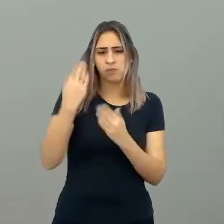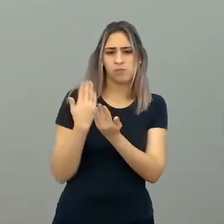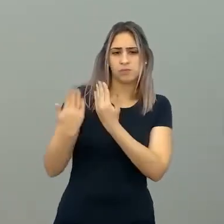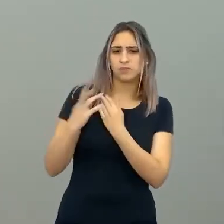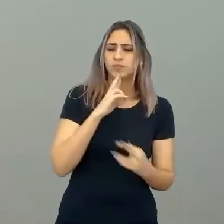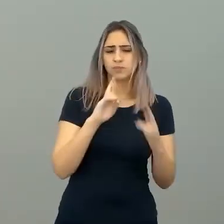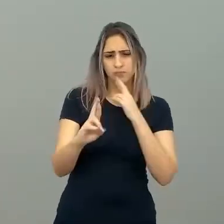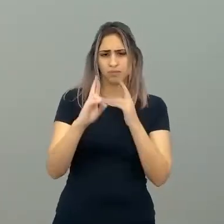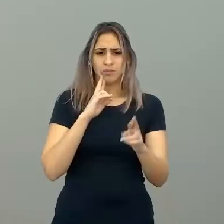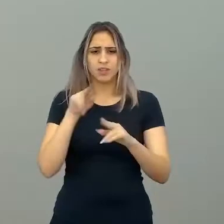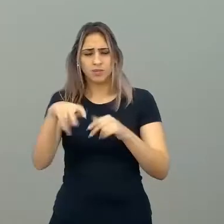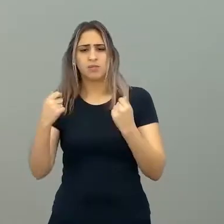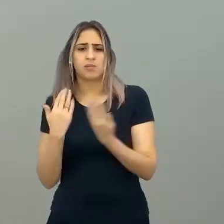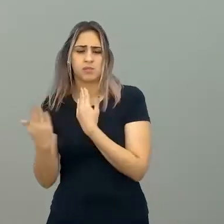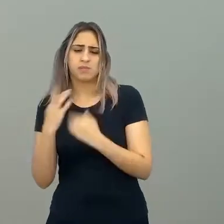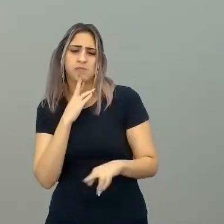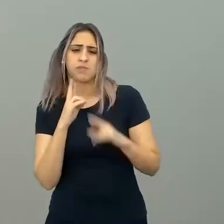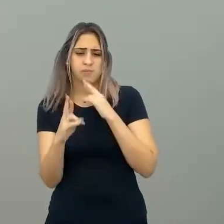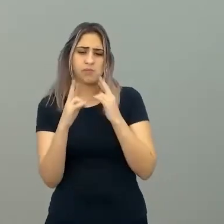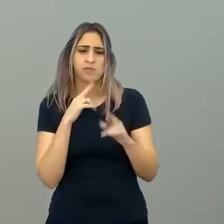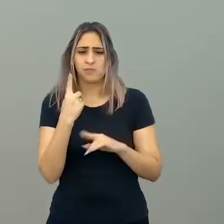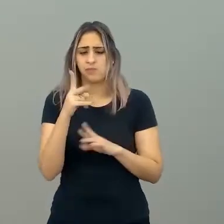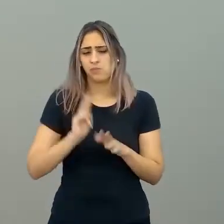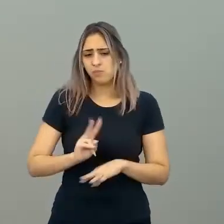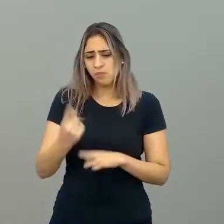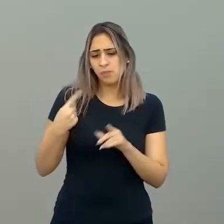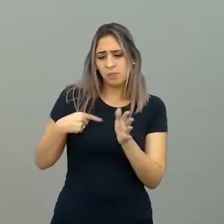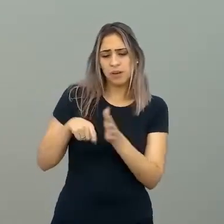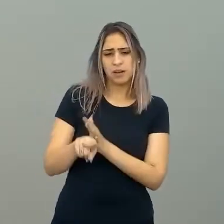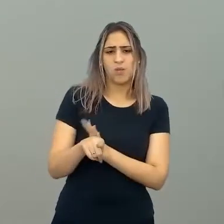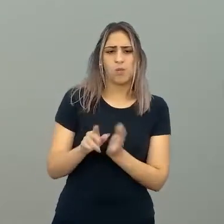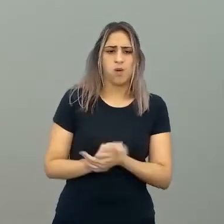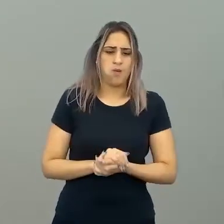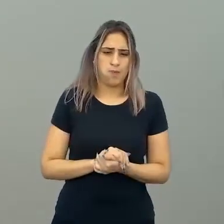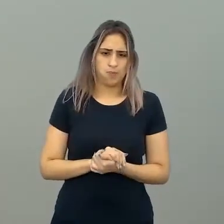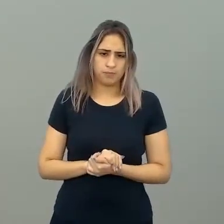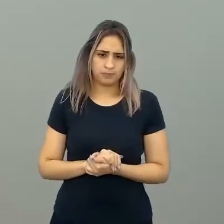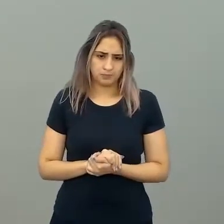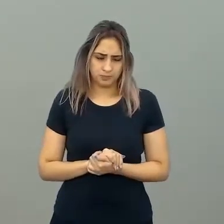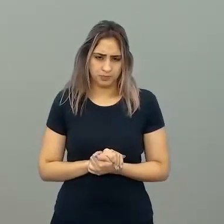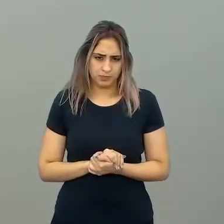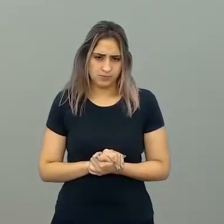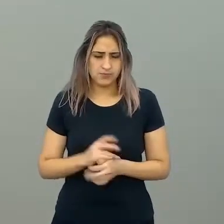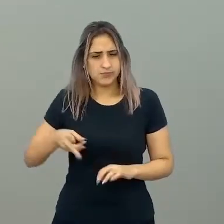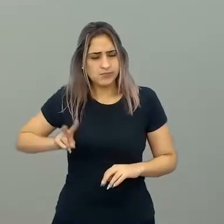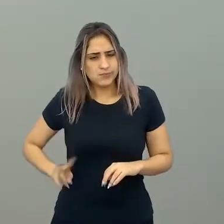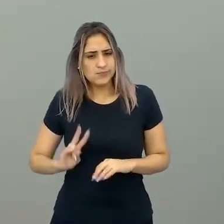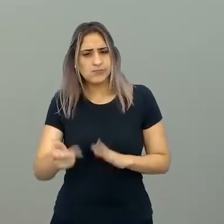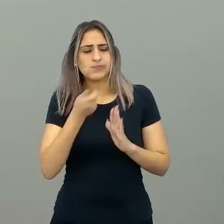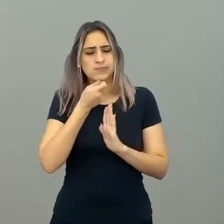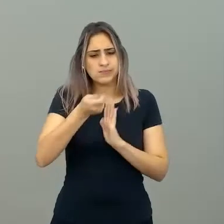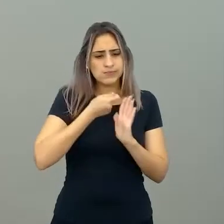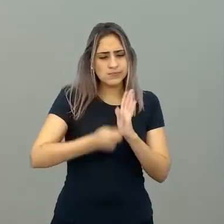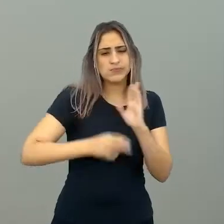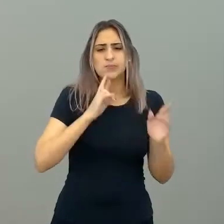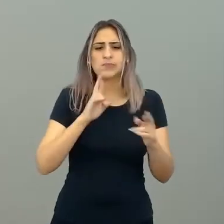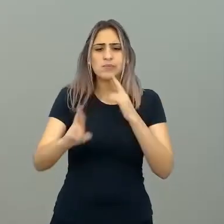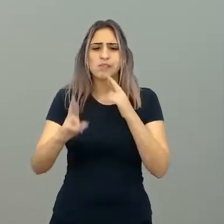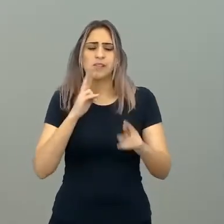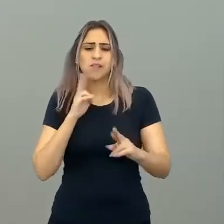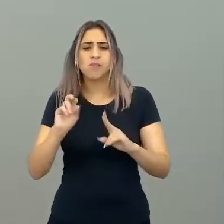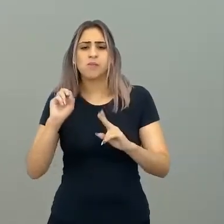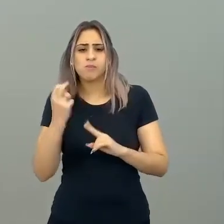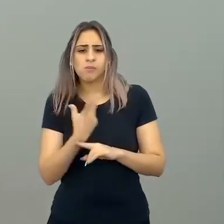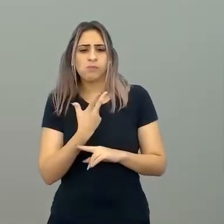resposta, você tem que comparar a resposta de uma mesma pergunta, né? E sempre escreva as respostas ou